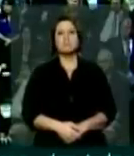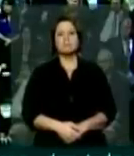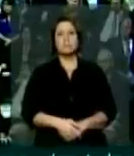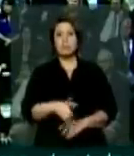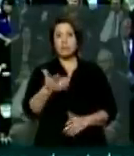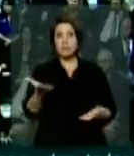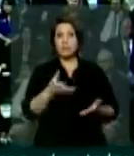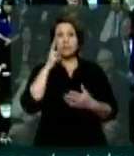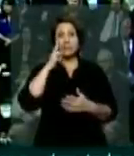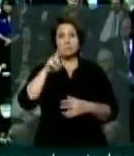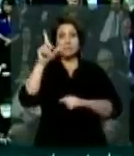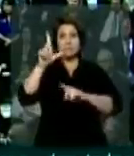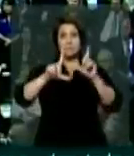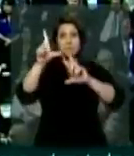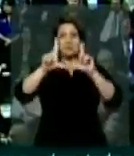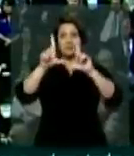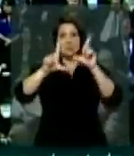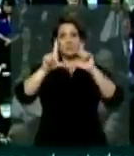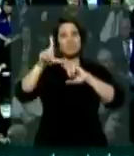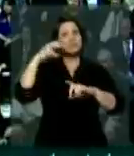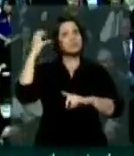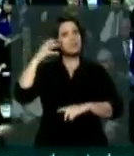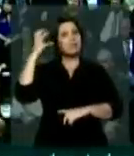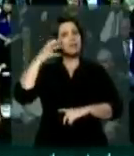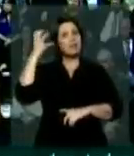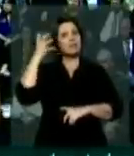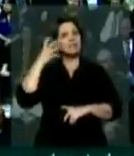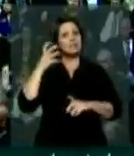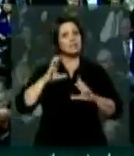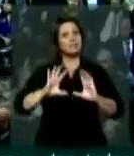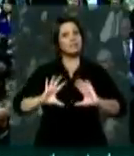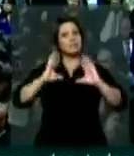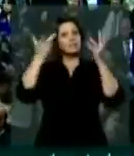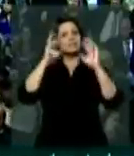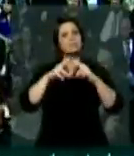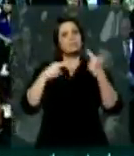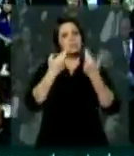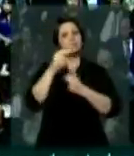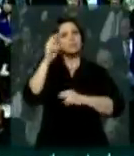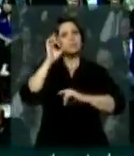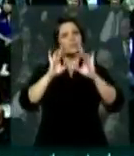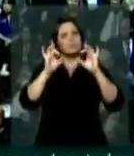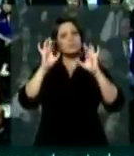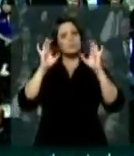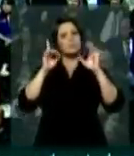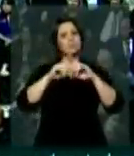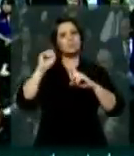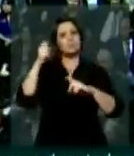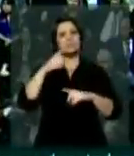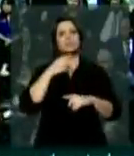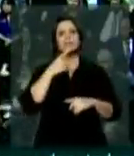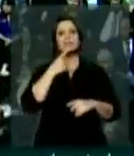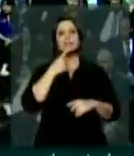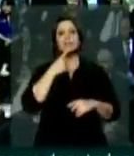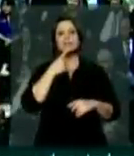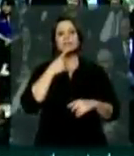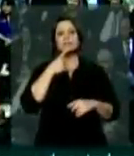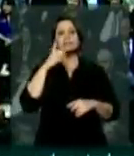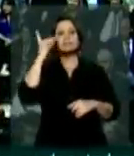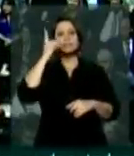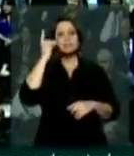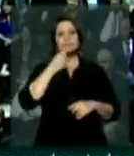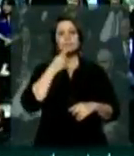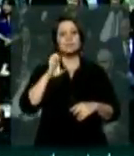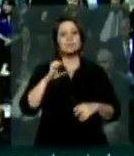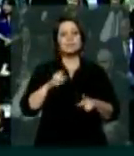Você está acompanhando pela TV, pela rádio, câmara, pela internet, esta sessão solene em homenagem aos ex-deputados Eduardo Campos e Pedro Valadares.